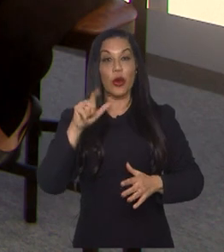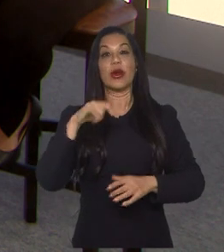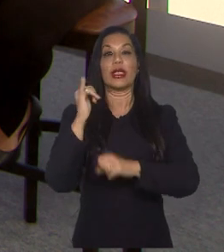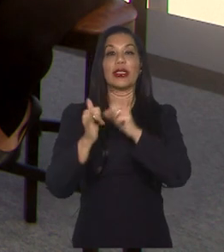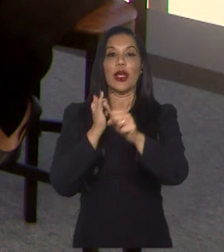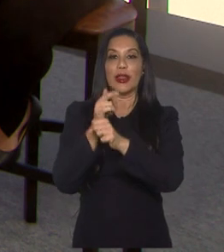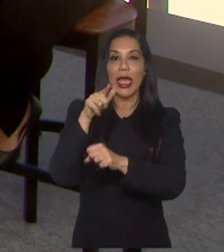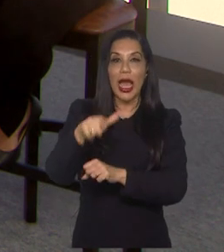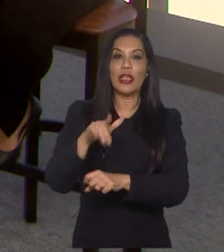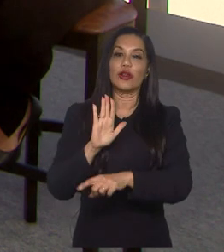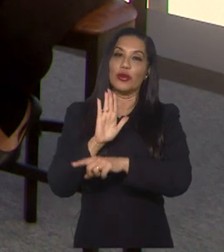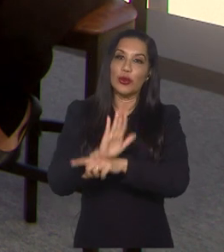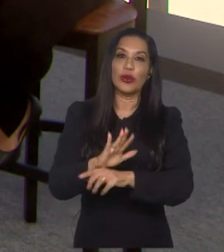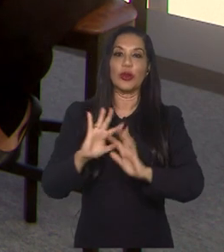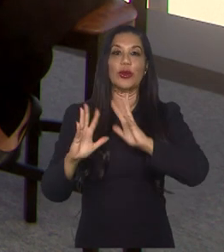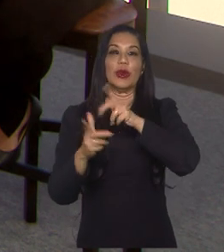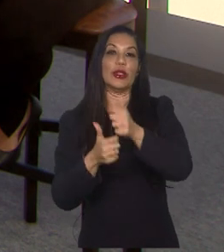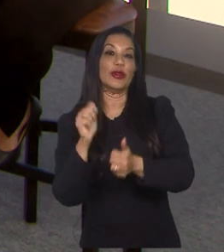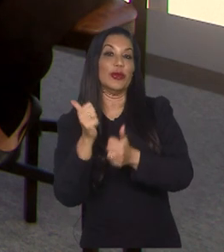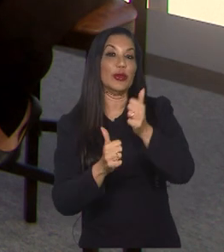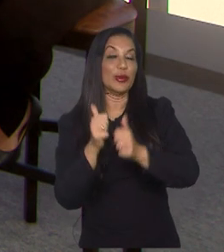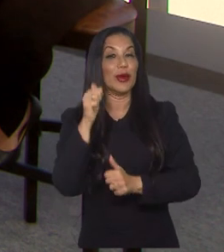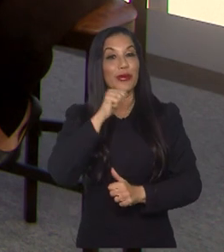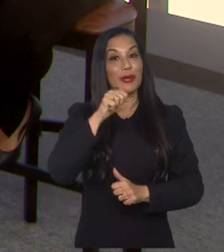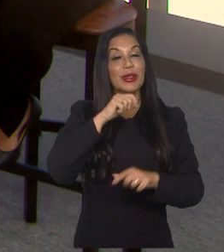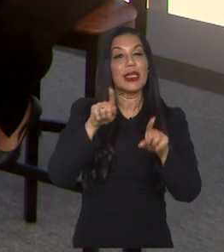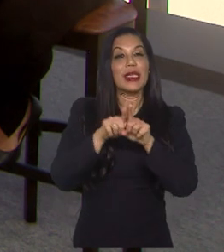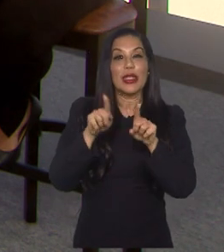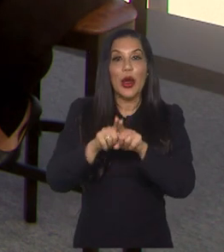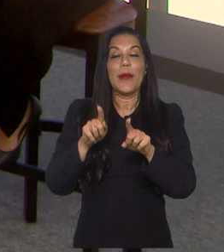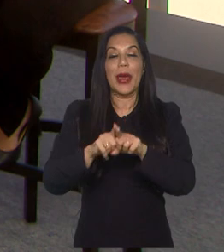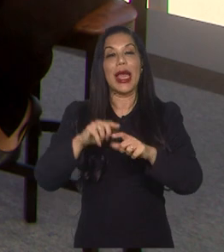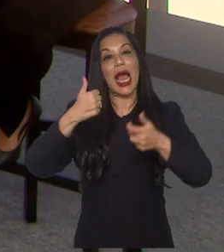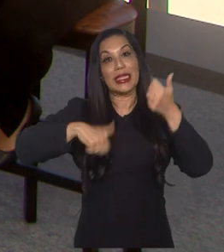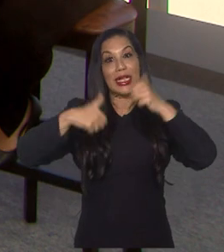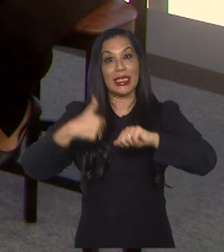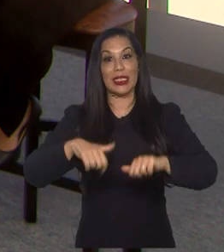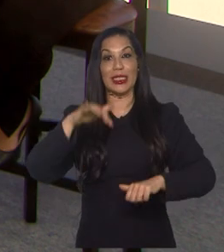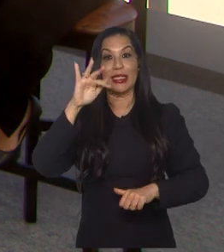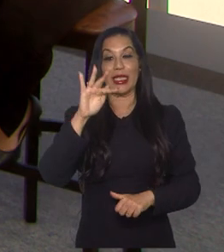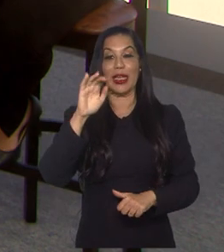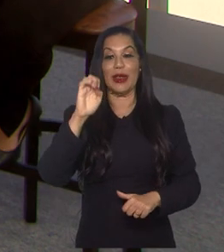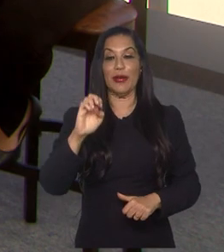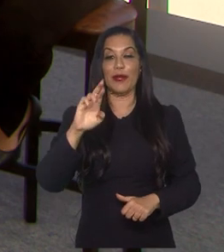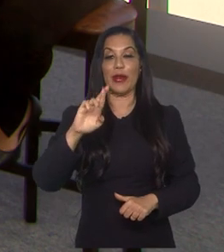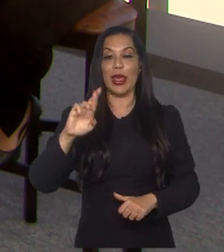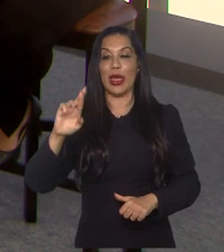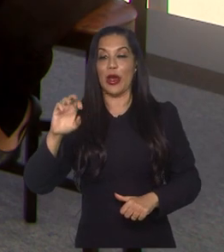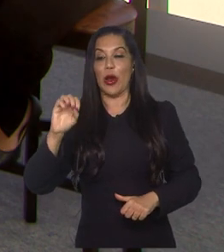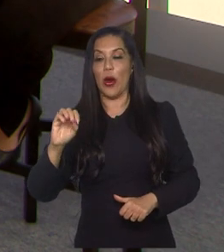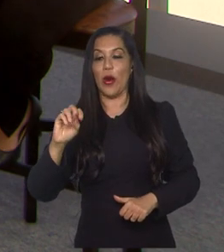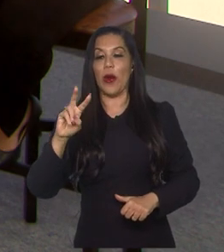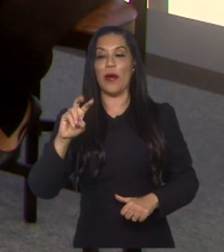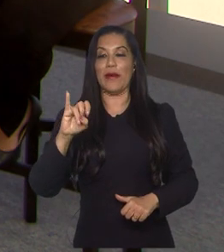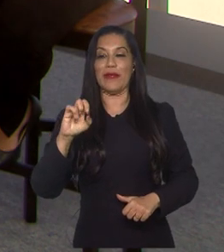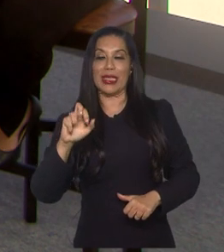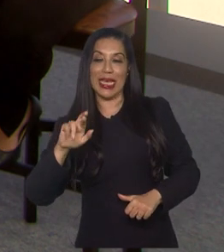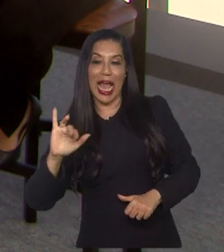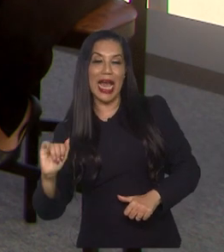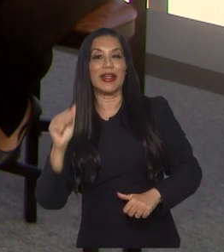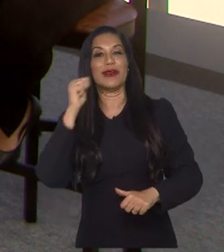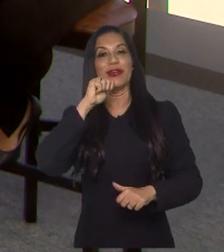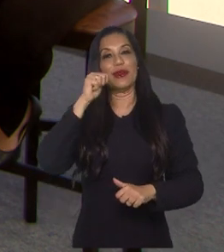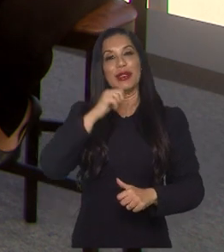ele que é colaborador do Planeta Futebol Feminino e também é analista de mercado da Ferroviária Feminina. Bem